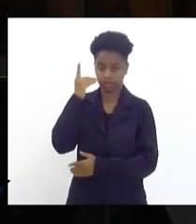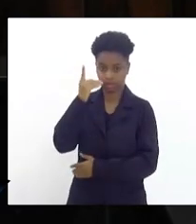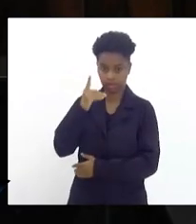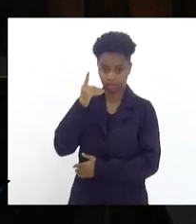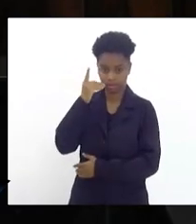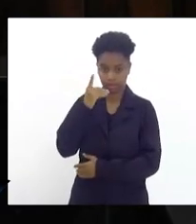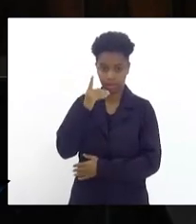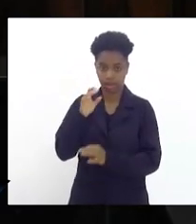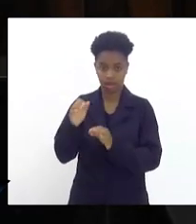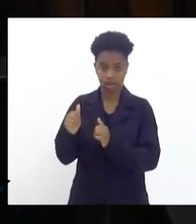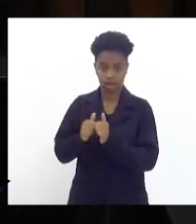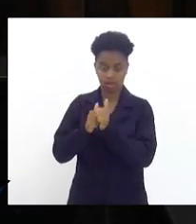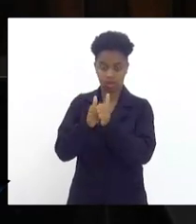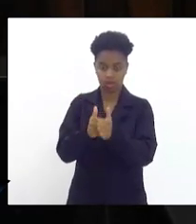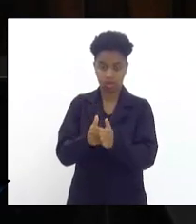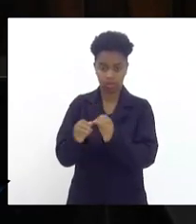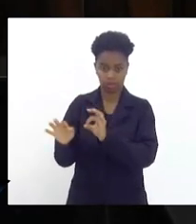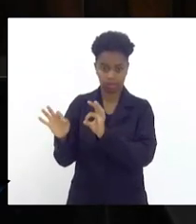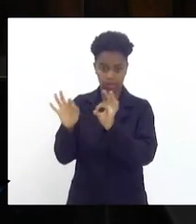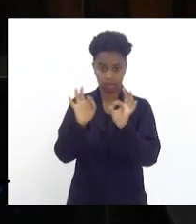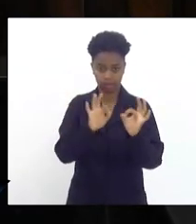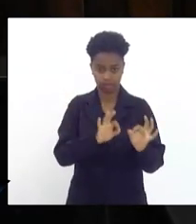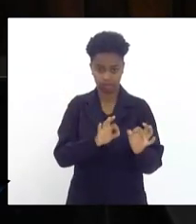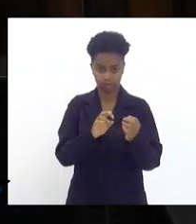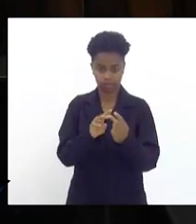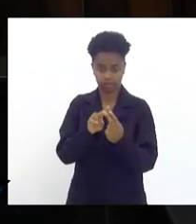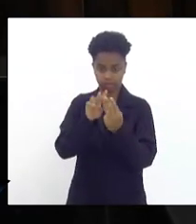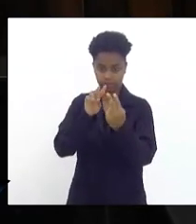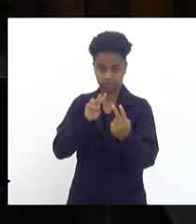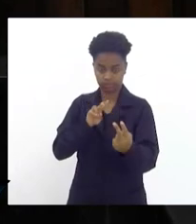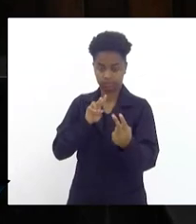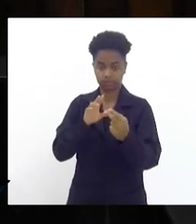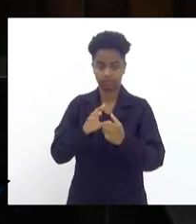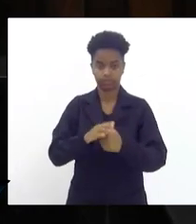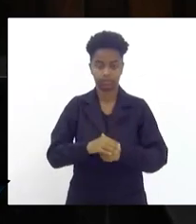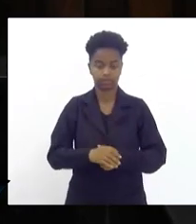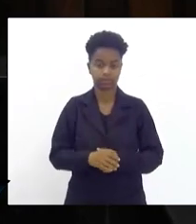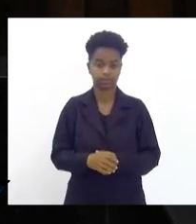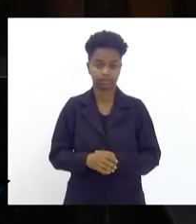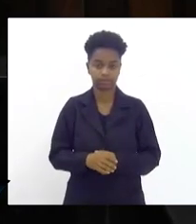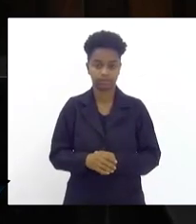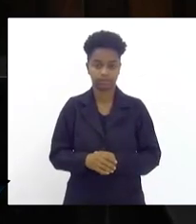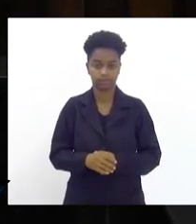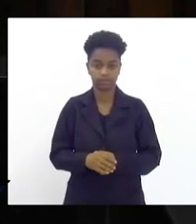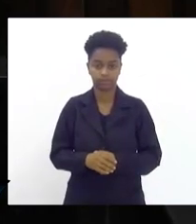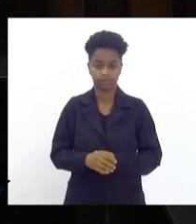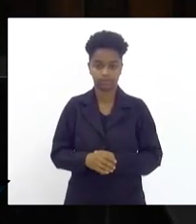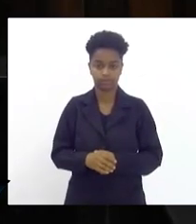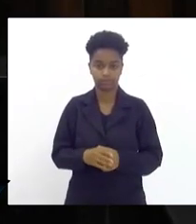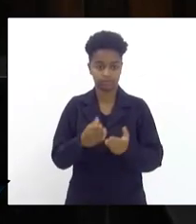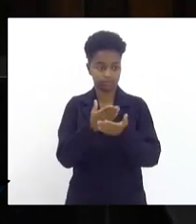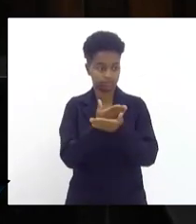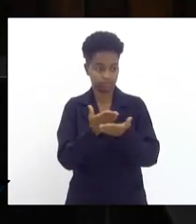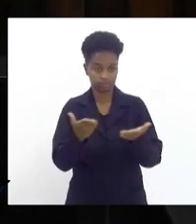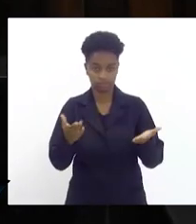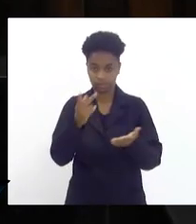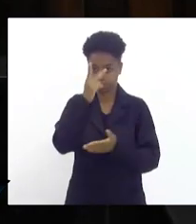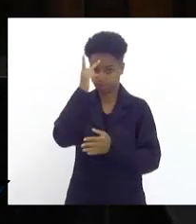que nos acompanham de forma remota, senhoras e senhores